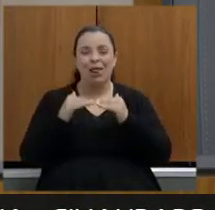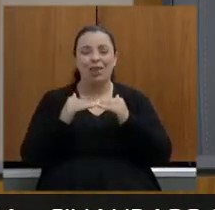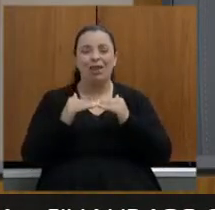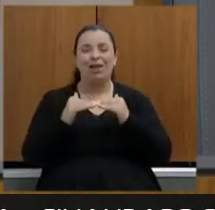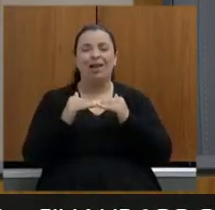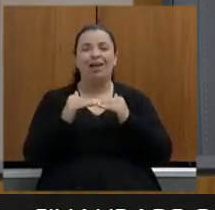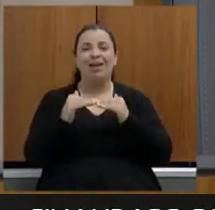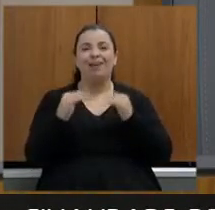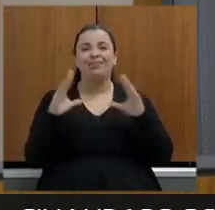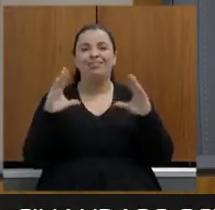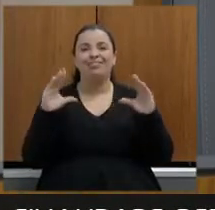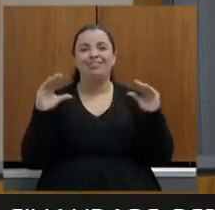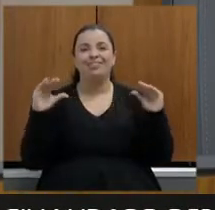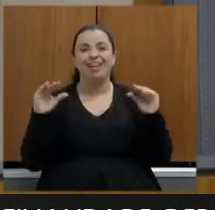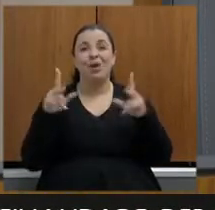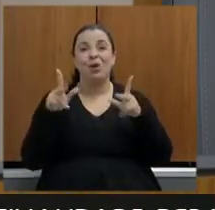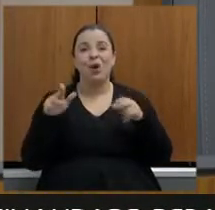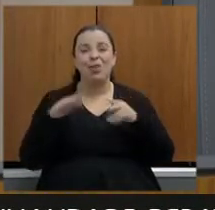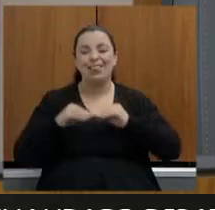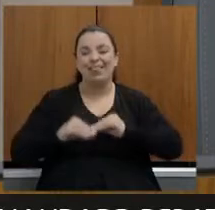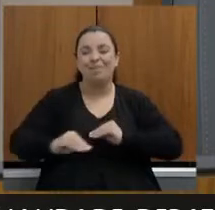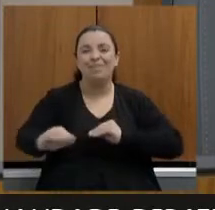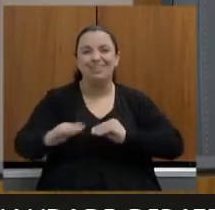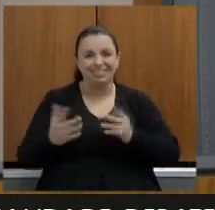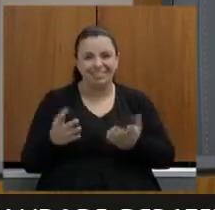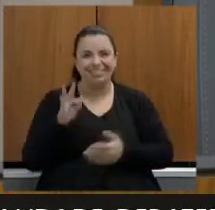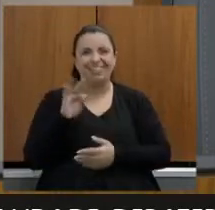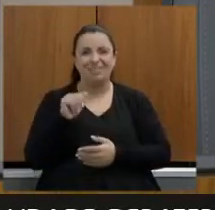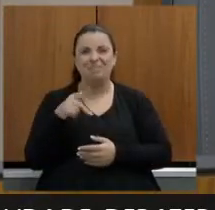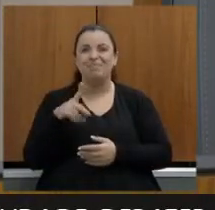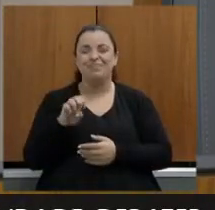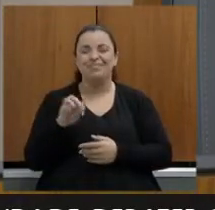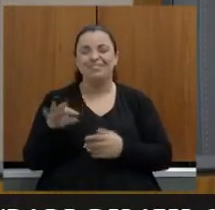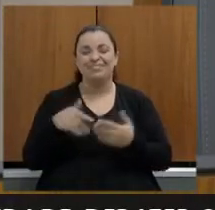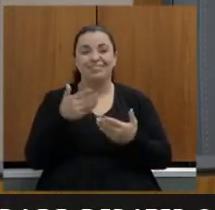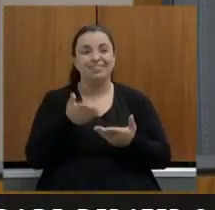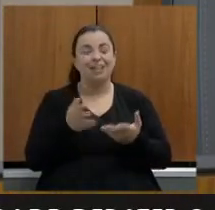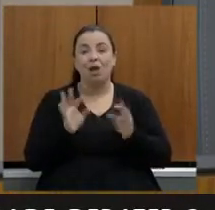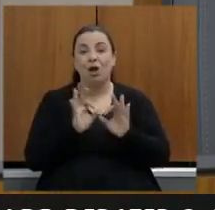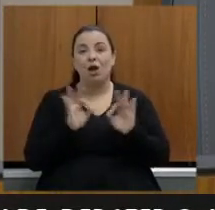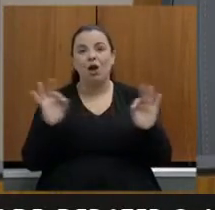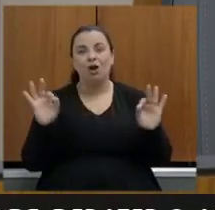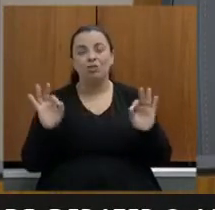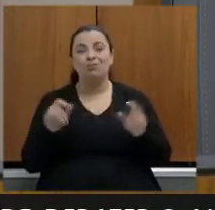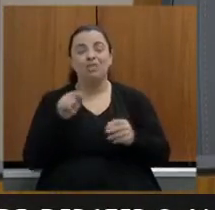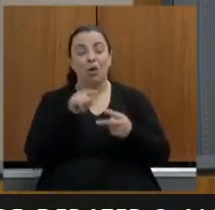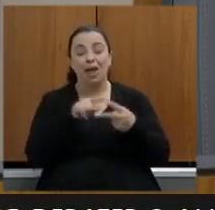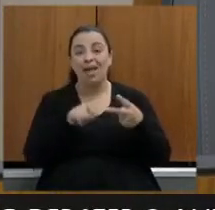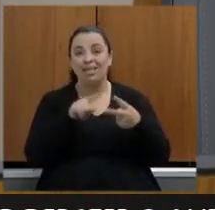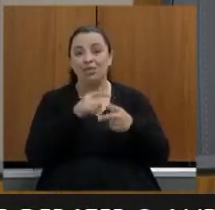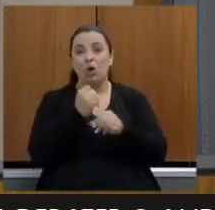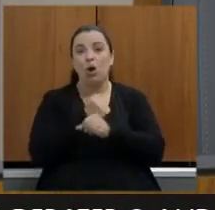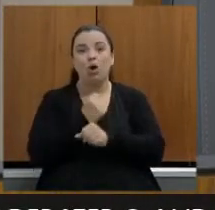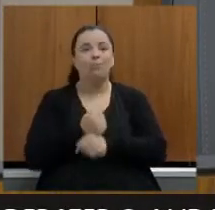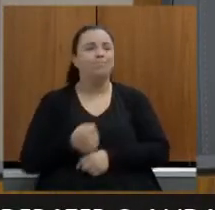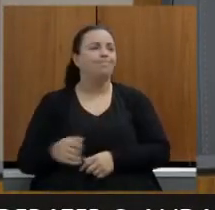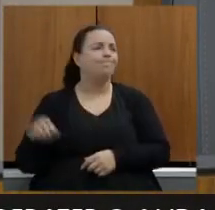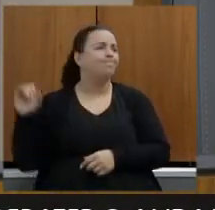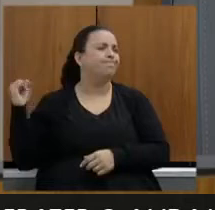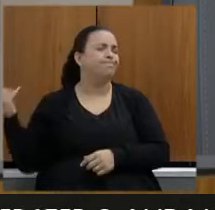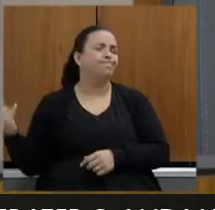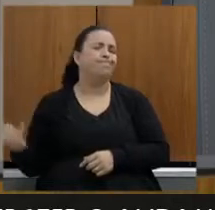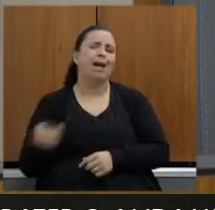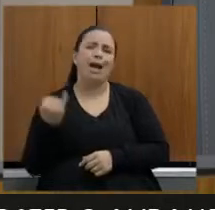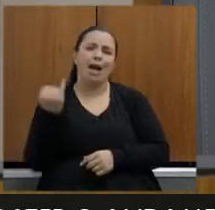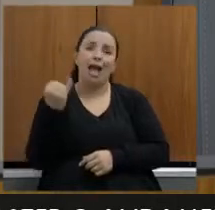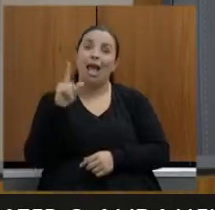isso há muito tempo então o empenho de colocar doutor Leonardo dessas obras o tanto que foram importantes apesar de elas serem obras de